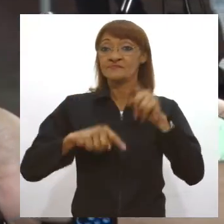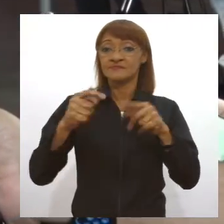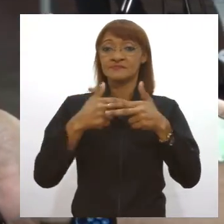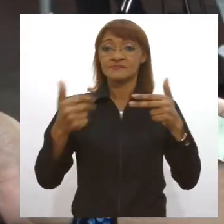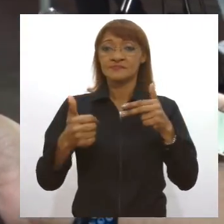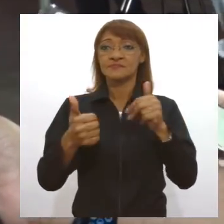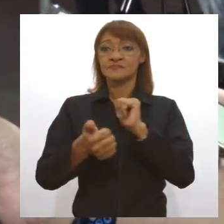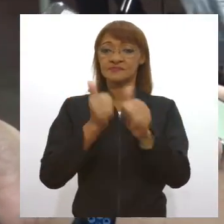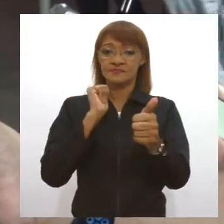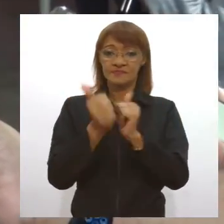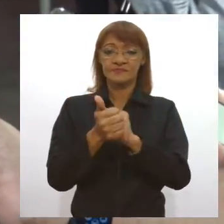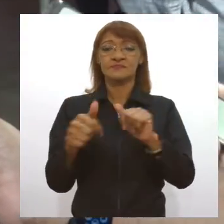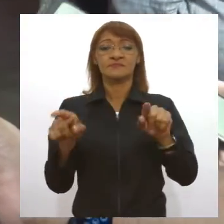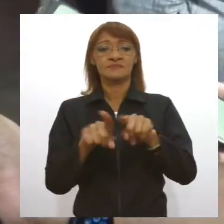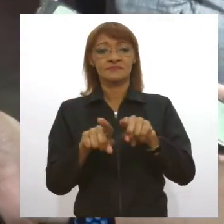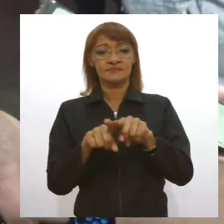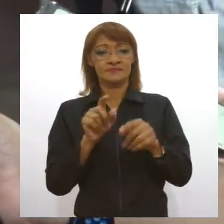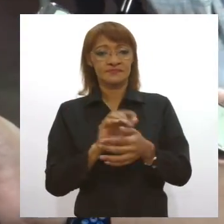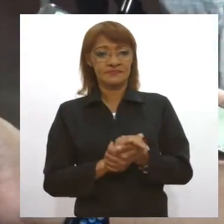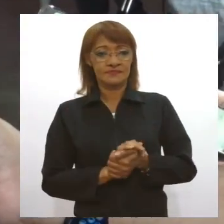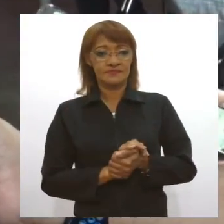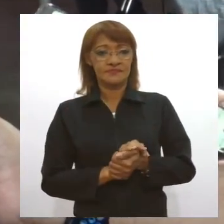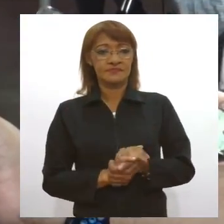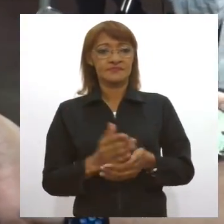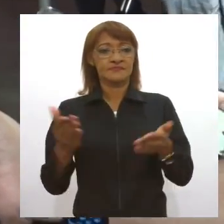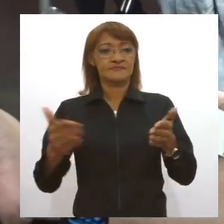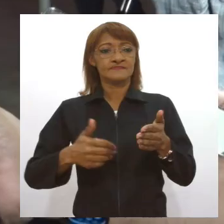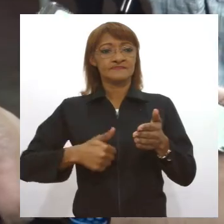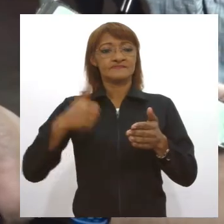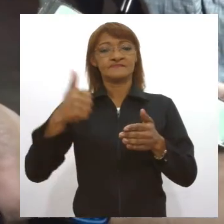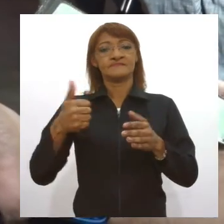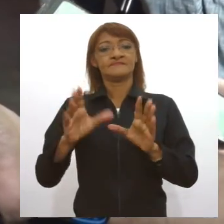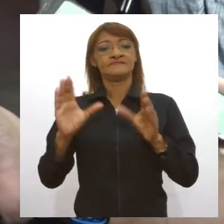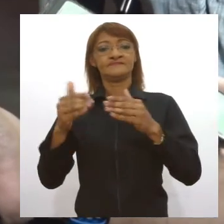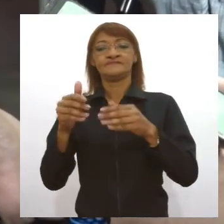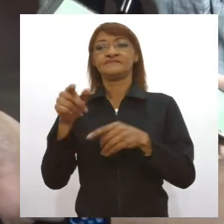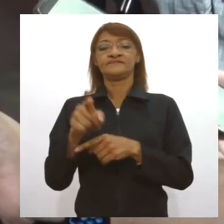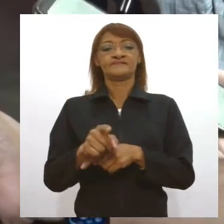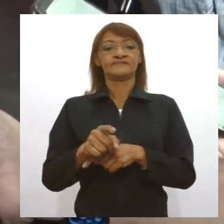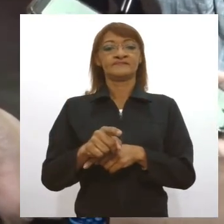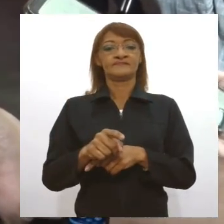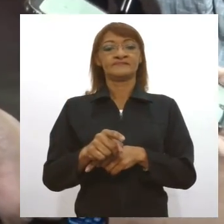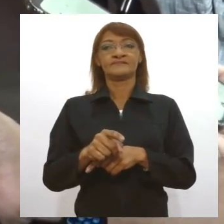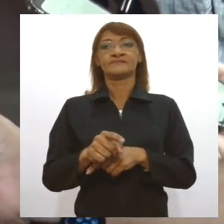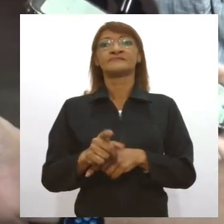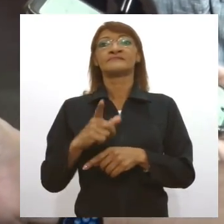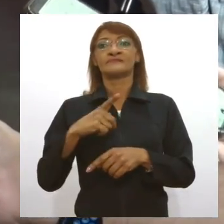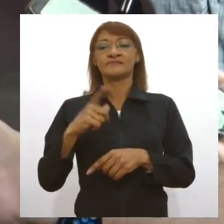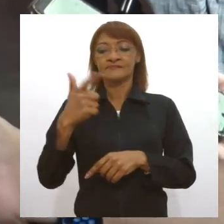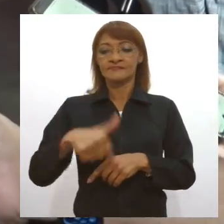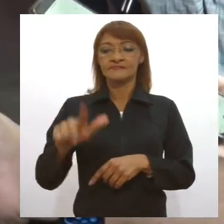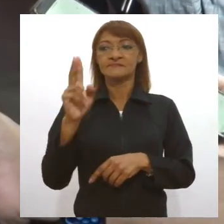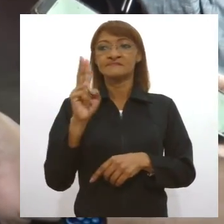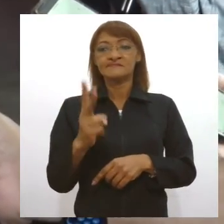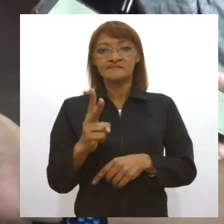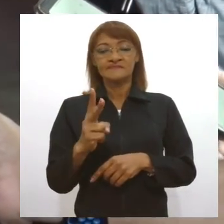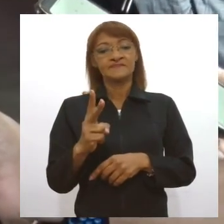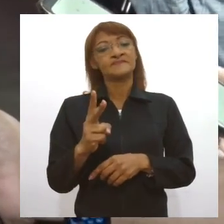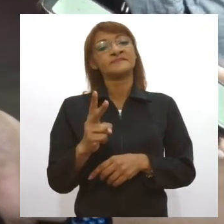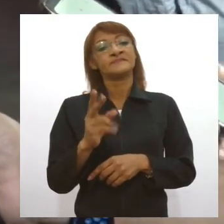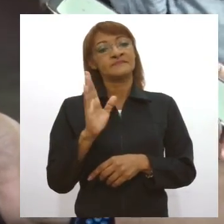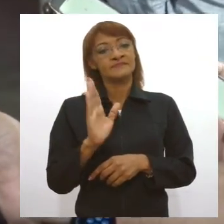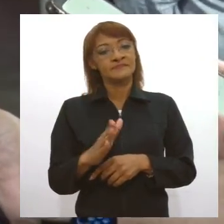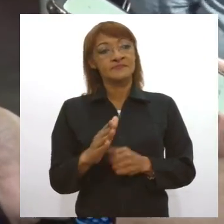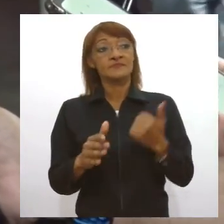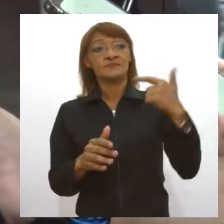Nós estamos entregando neste momento a primeira etapa. Temos mais duas sendo executadas neste momento e